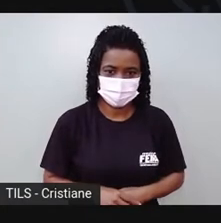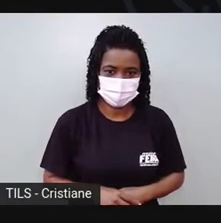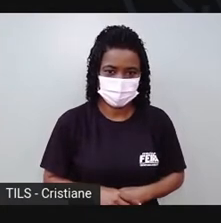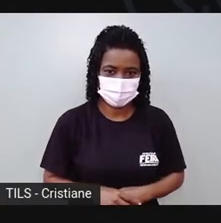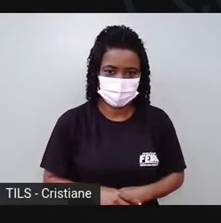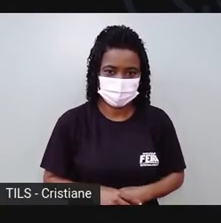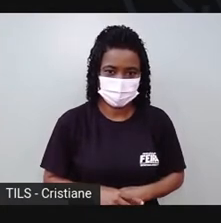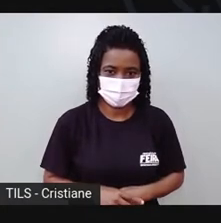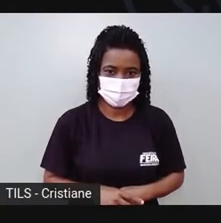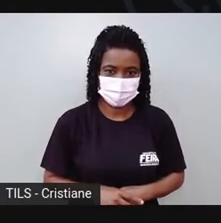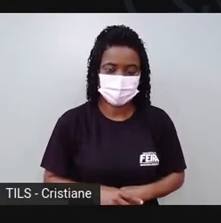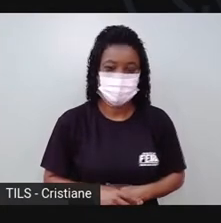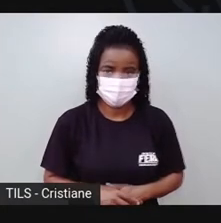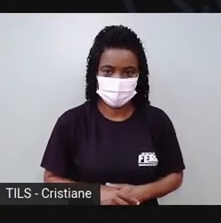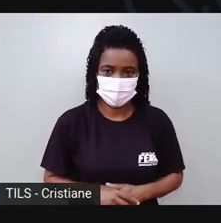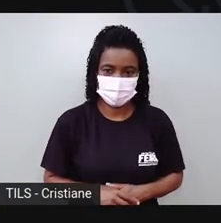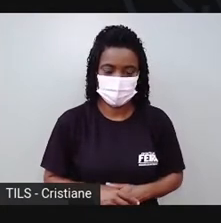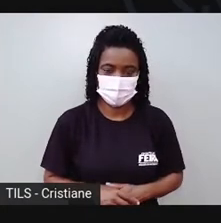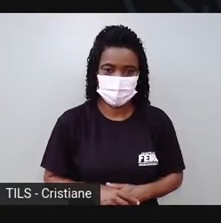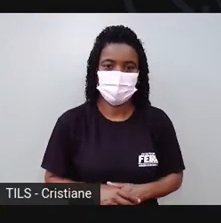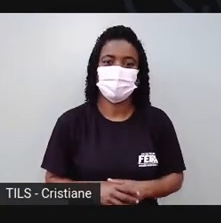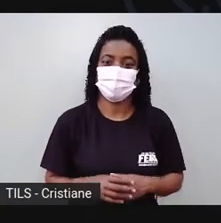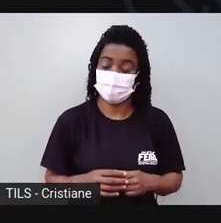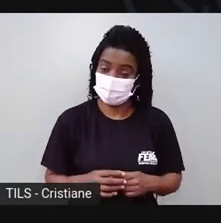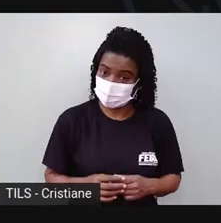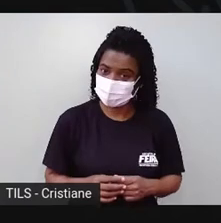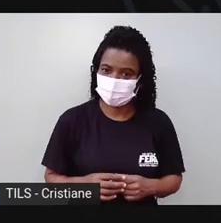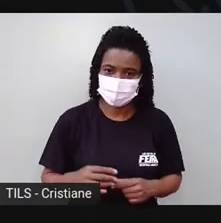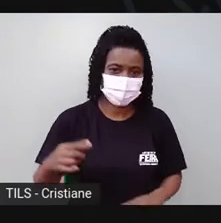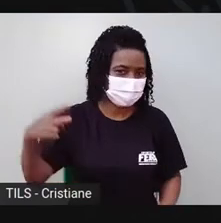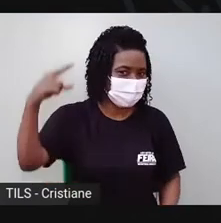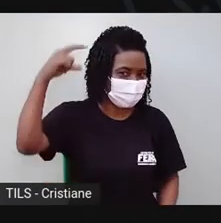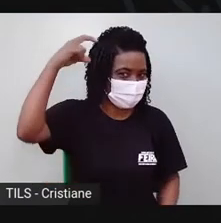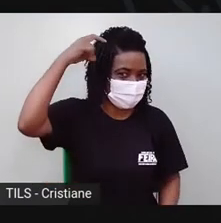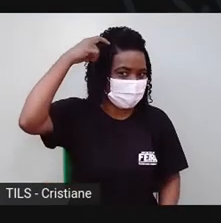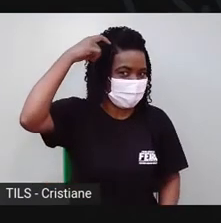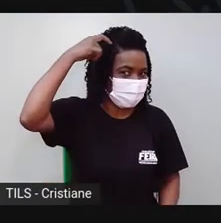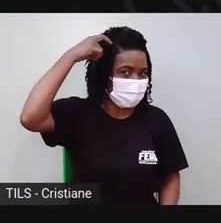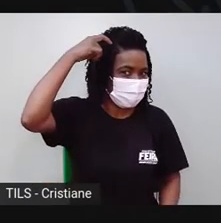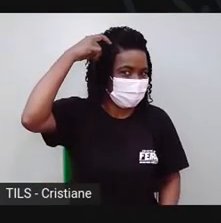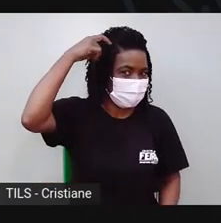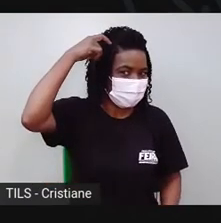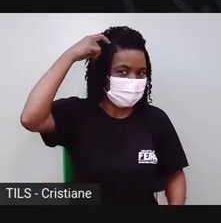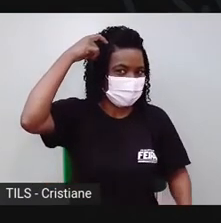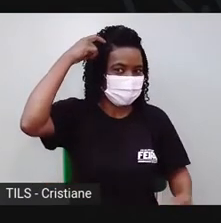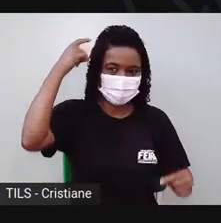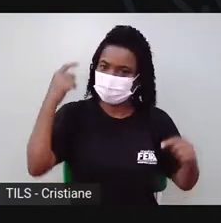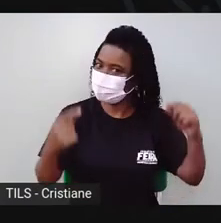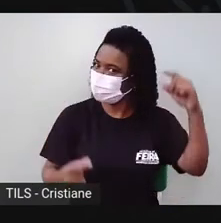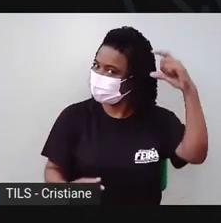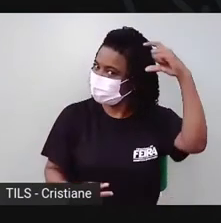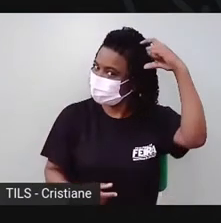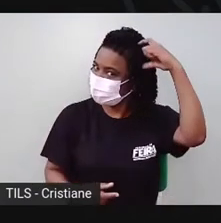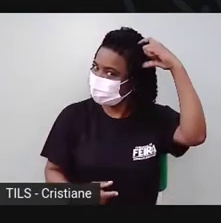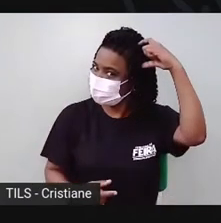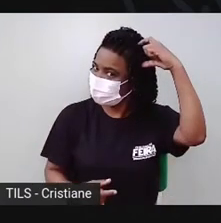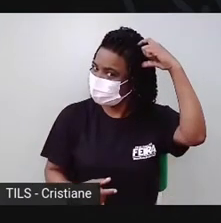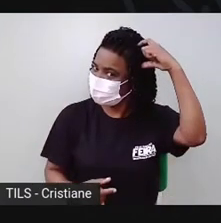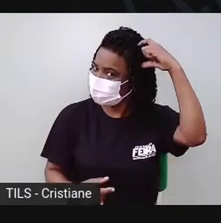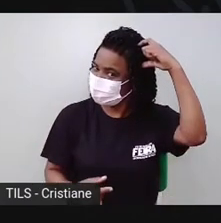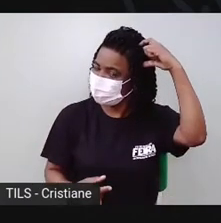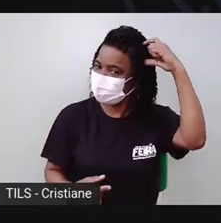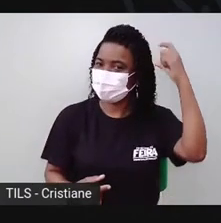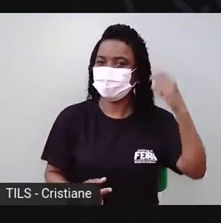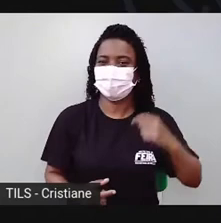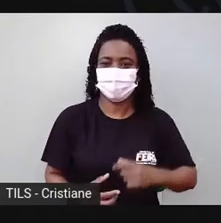a gente vai colocar, vai colocar aqui dentro desse buraquinho, que é pra ela se